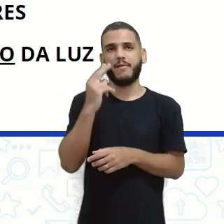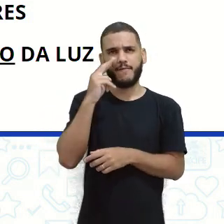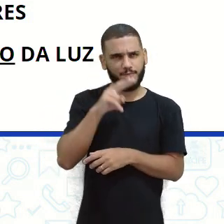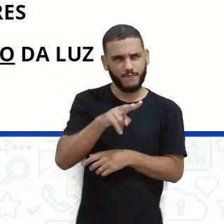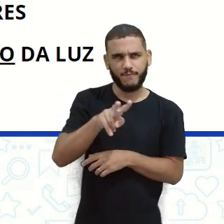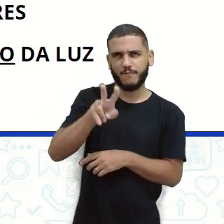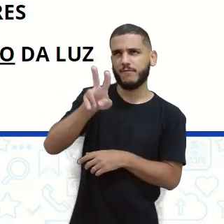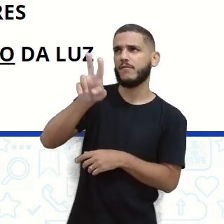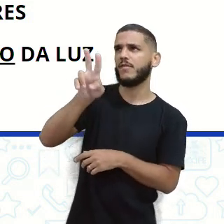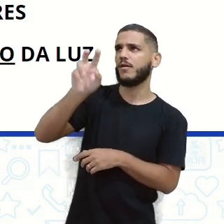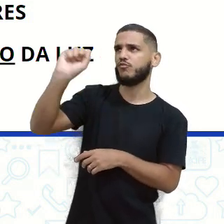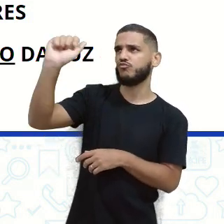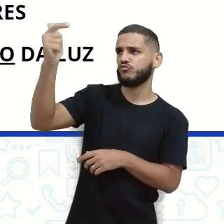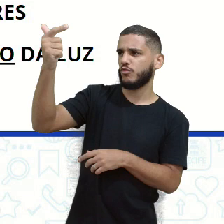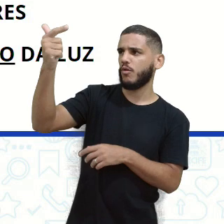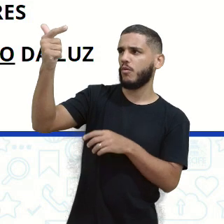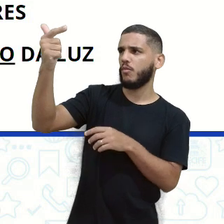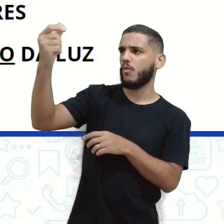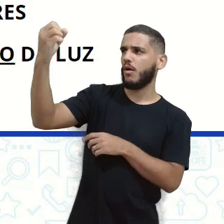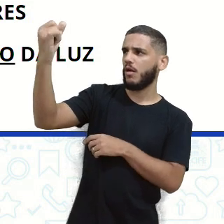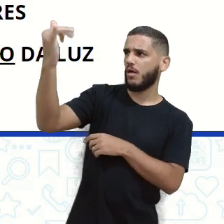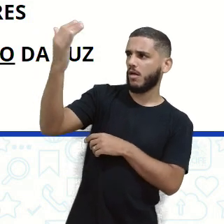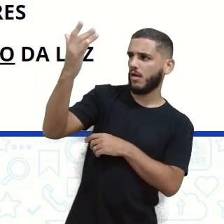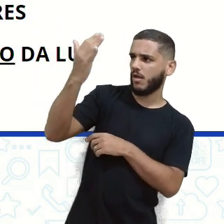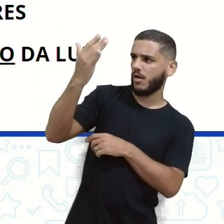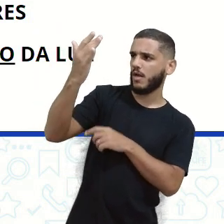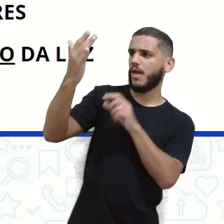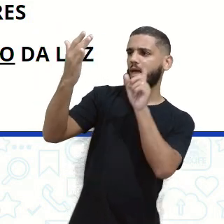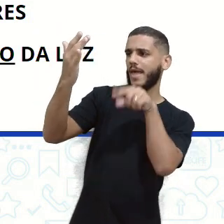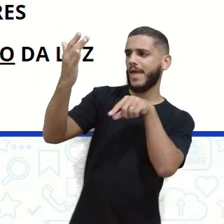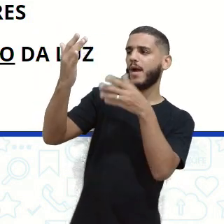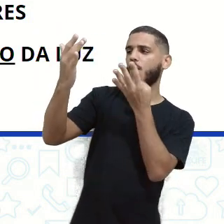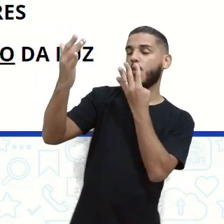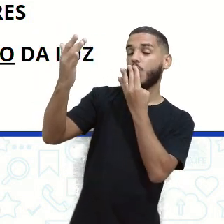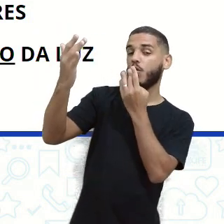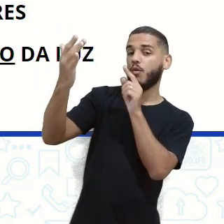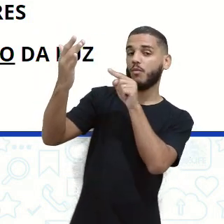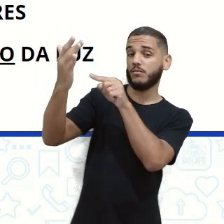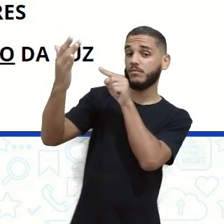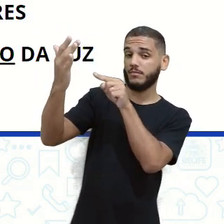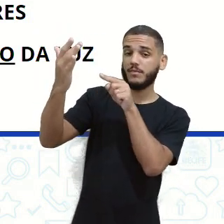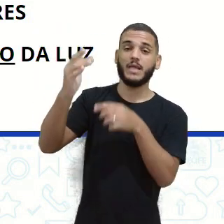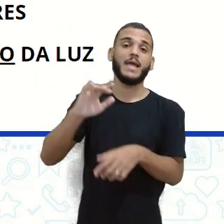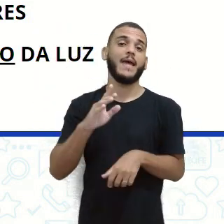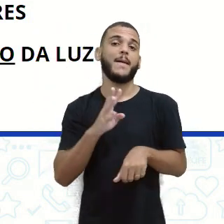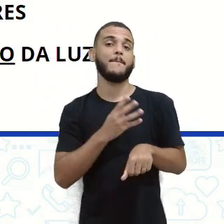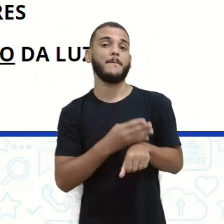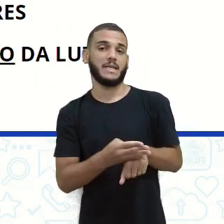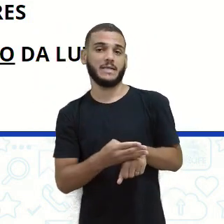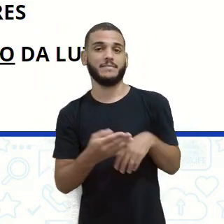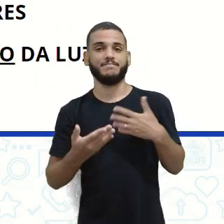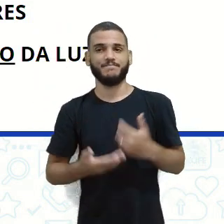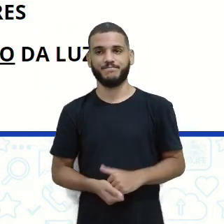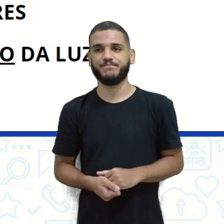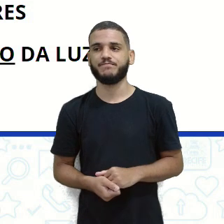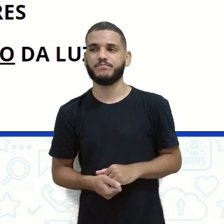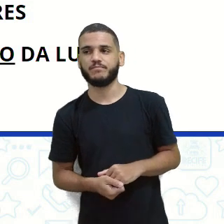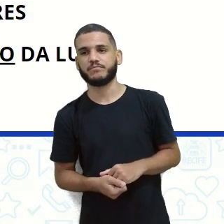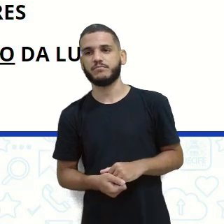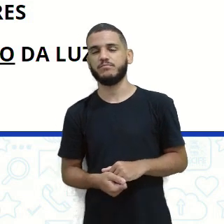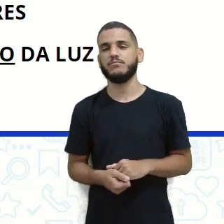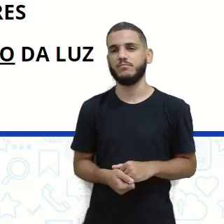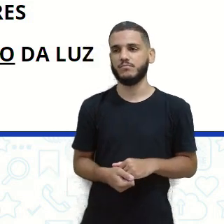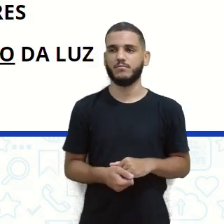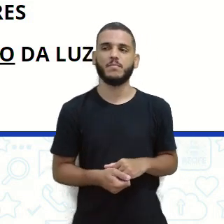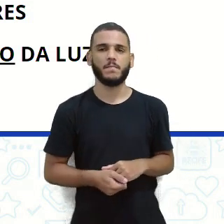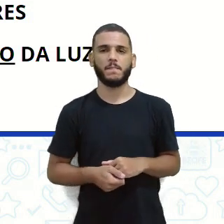pelo sol, tá certo? Aí está bem amarelinho, mas isso é já fim de tarde, né. Os gases da atmosfera, o sol já está indo embora, igual quando é no